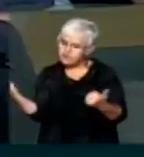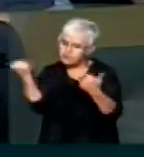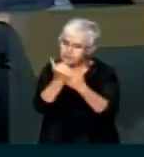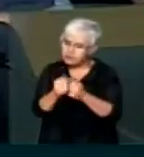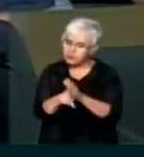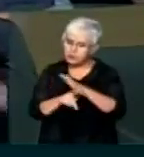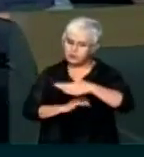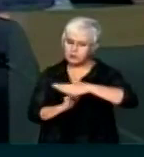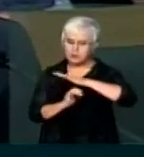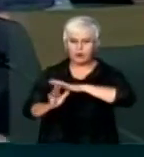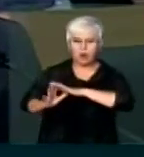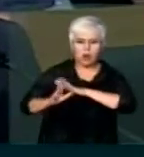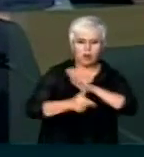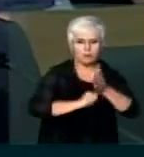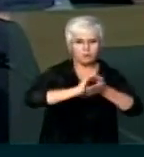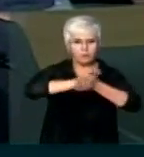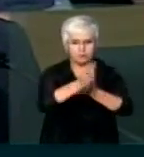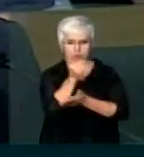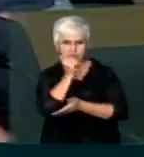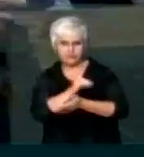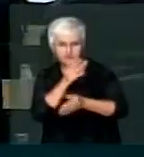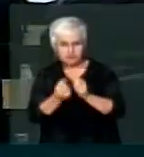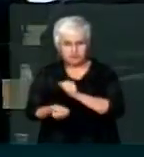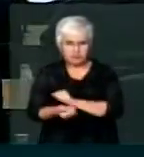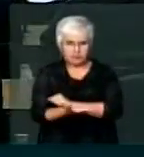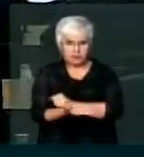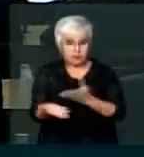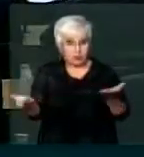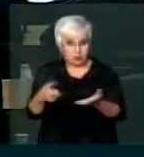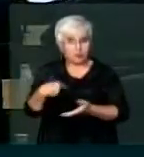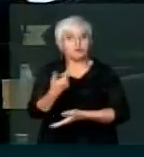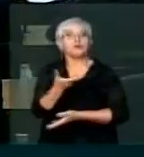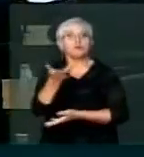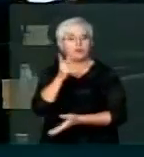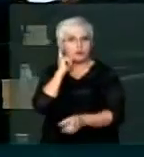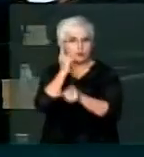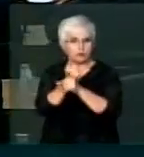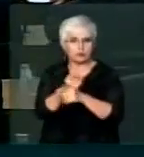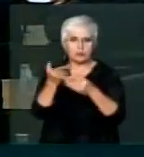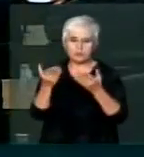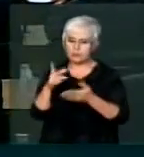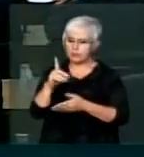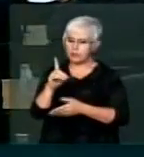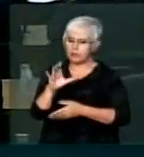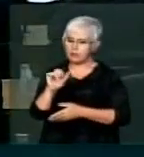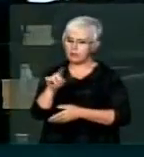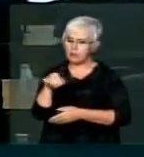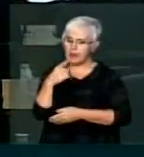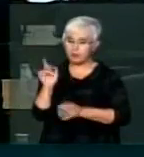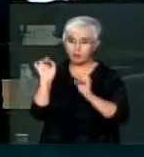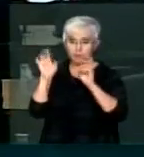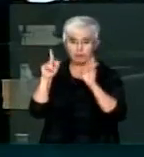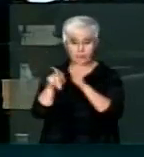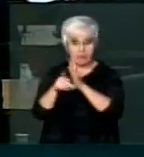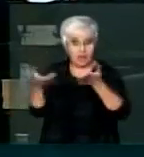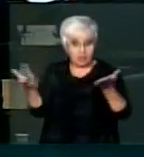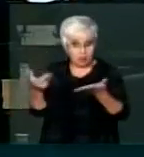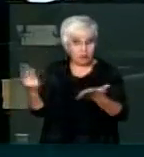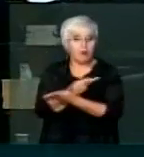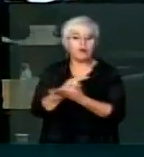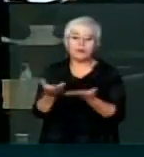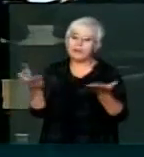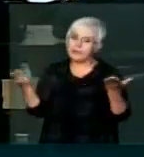aparelhou esta empresa para dela tirar proveito. E é isso que nós queremos saber. E esta delação premiada que está acontecendo é algo que agora,